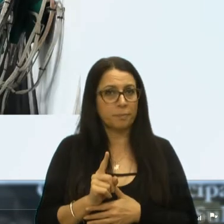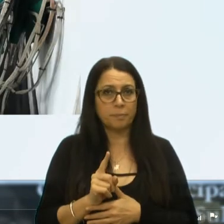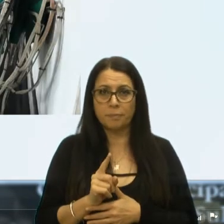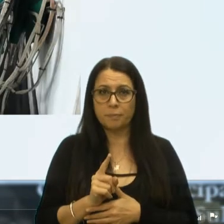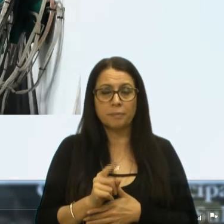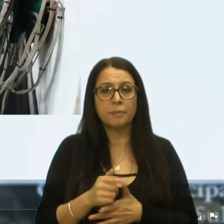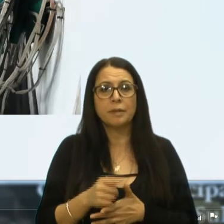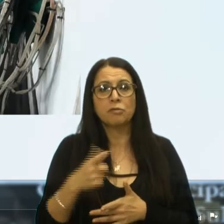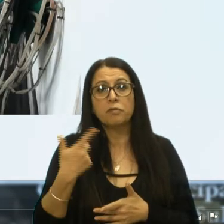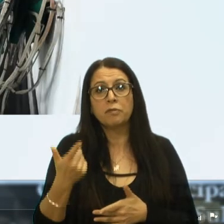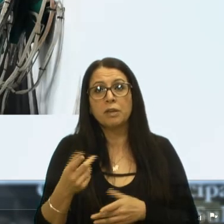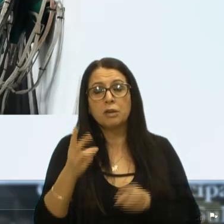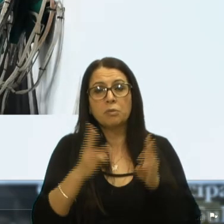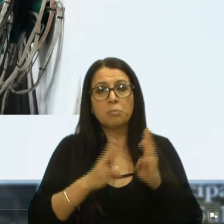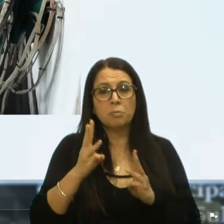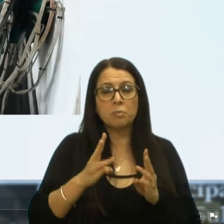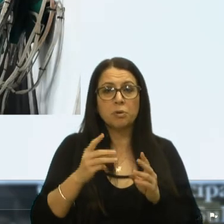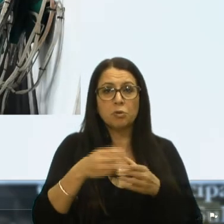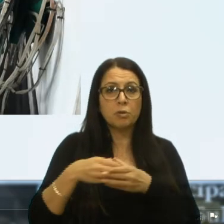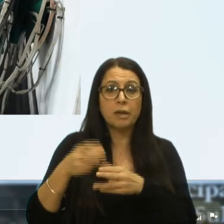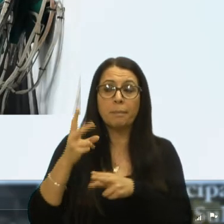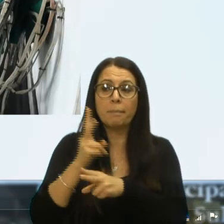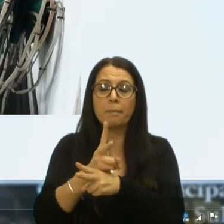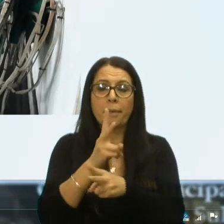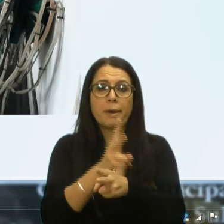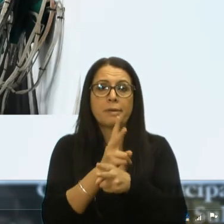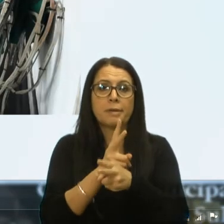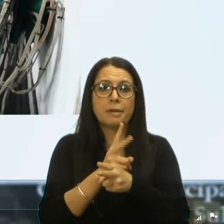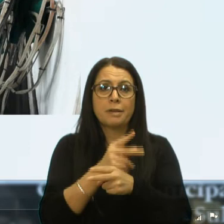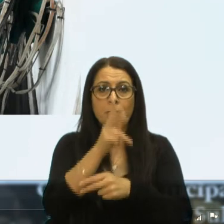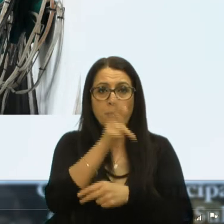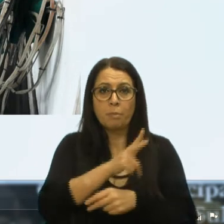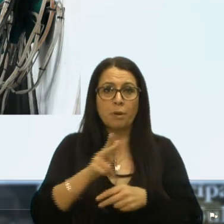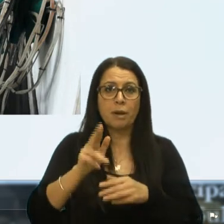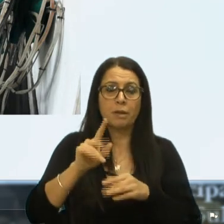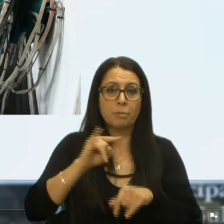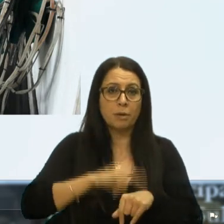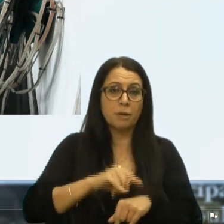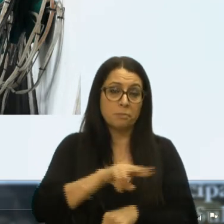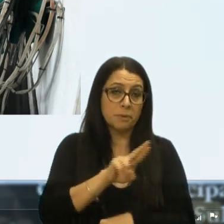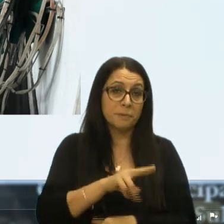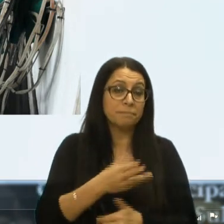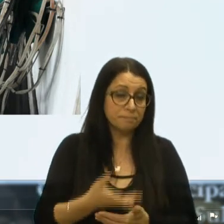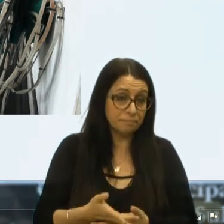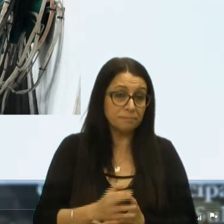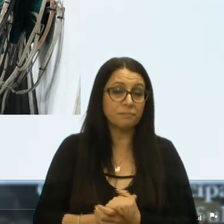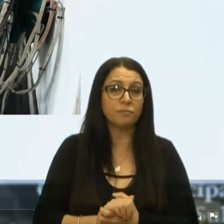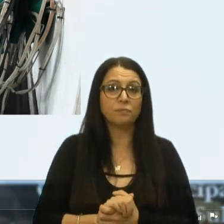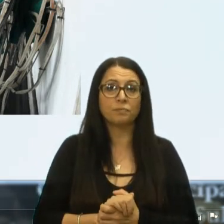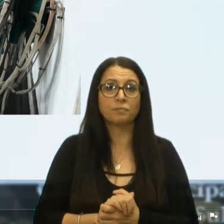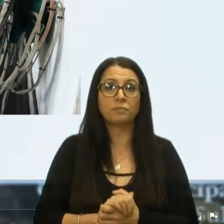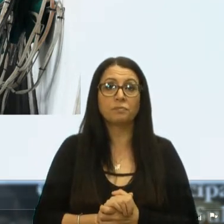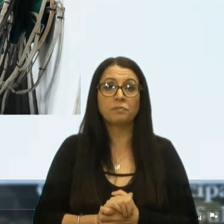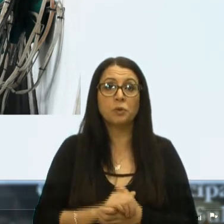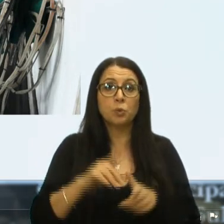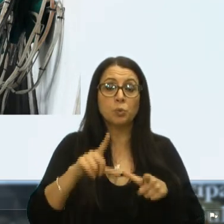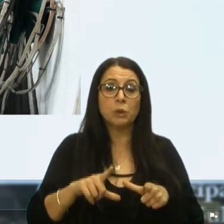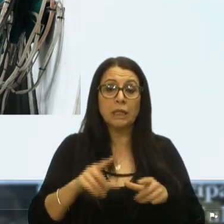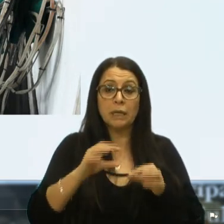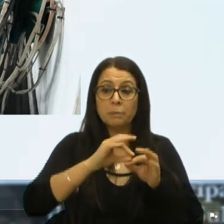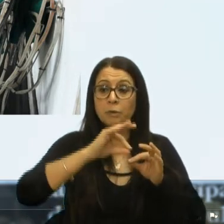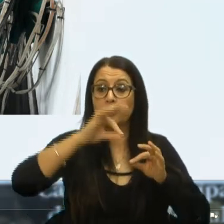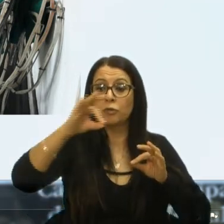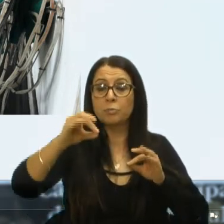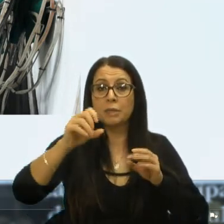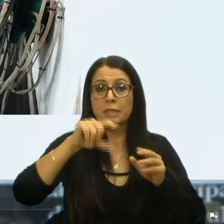uma van de turismo tem que pedir emprestado para o padre o banheiro para poder usar. Um ponto de luz para fazer a